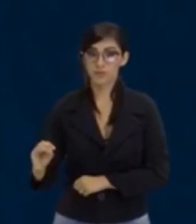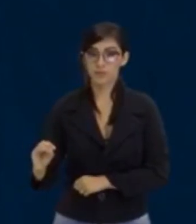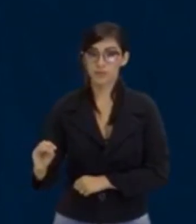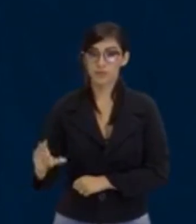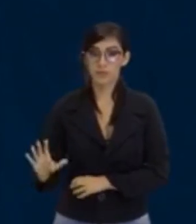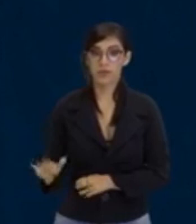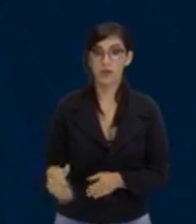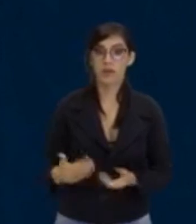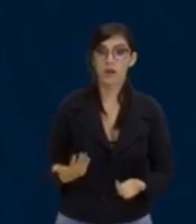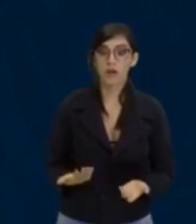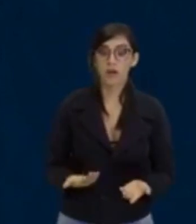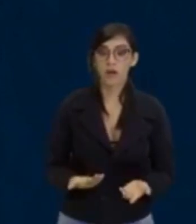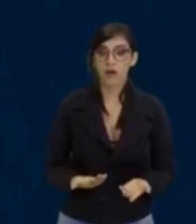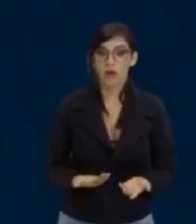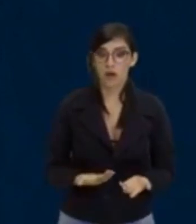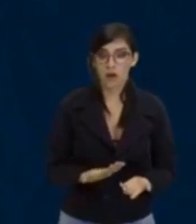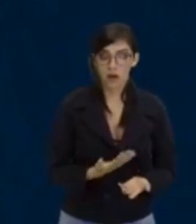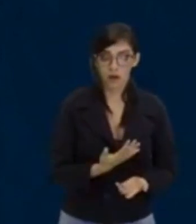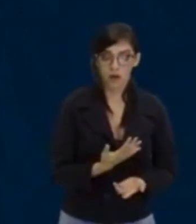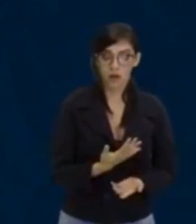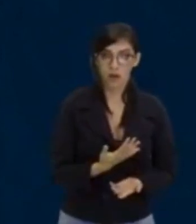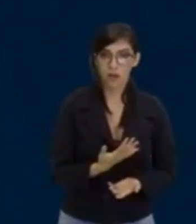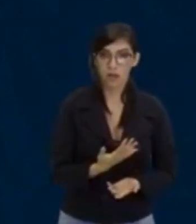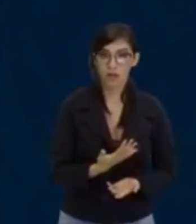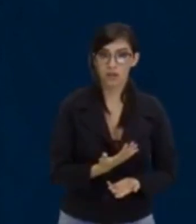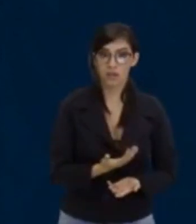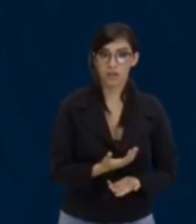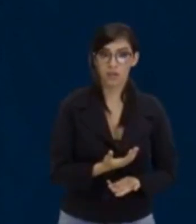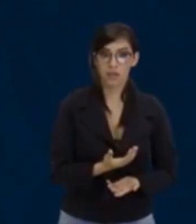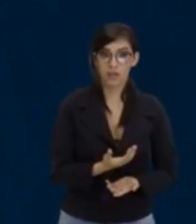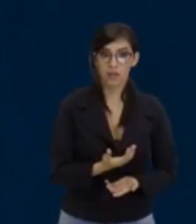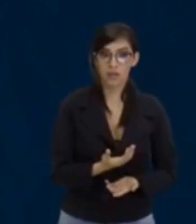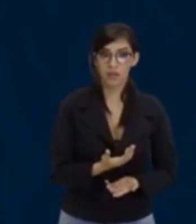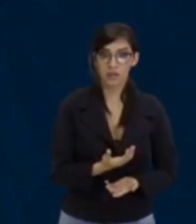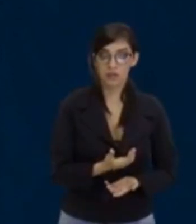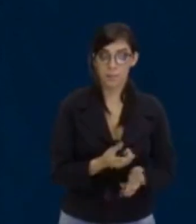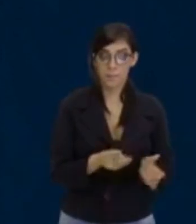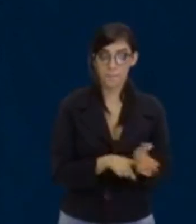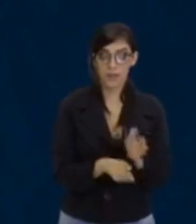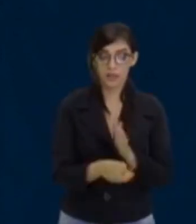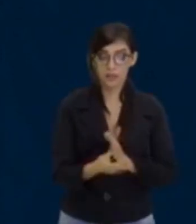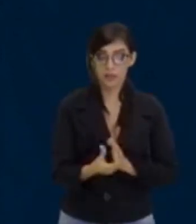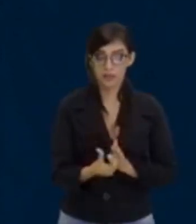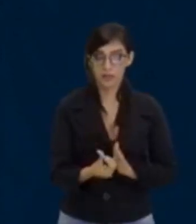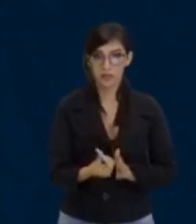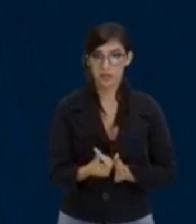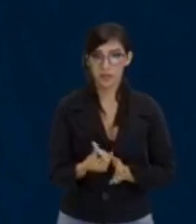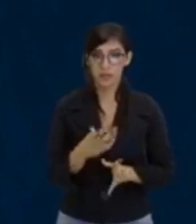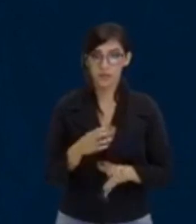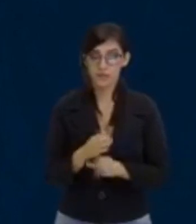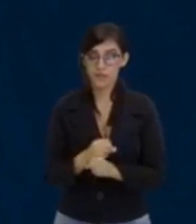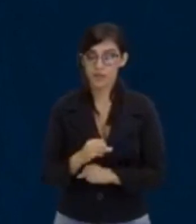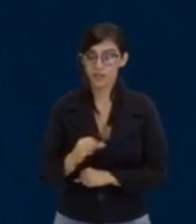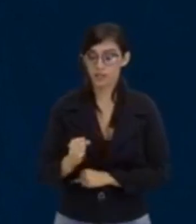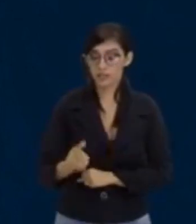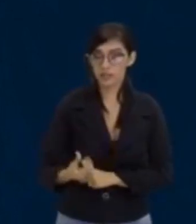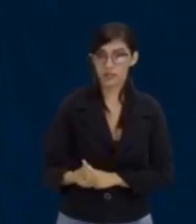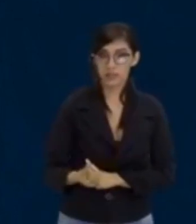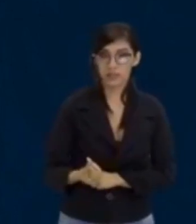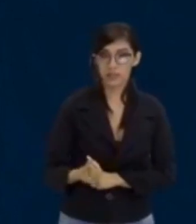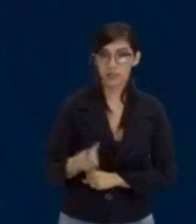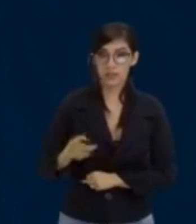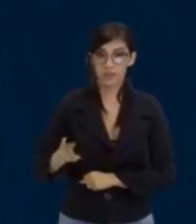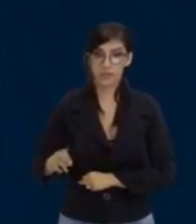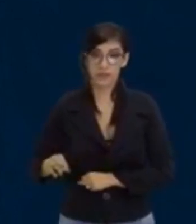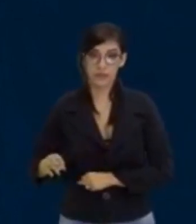4 menos 10, desculpa, vai dar menos 6, mais o 6 que eu tinha lá, igual